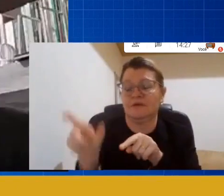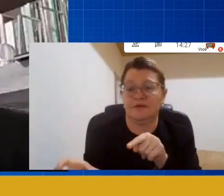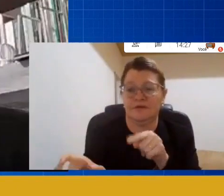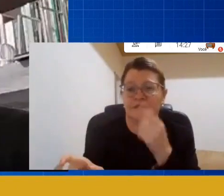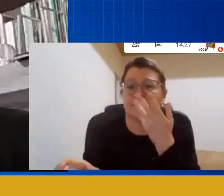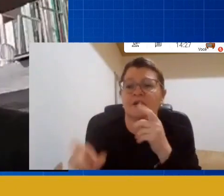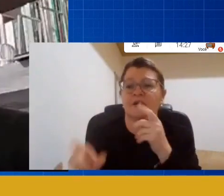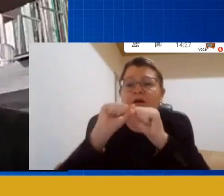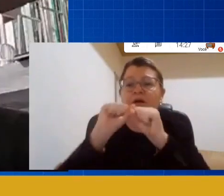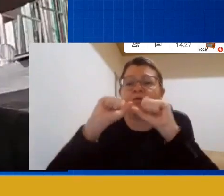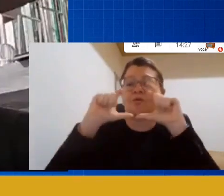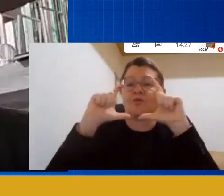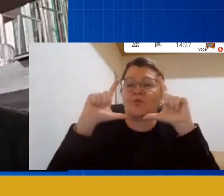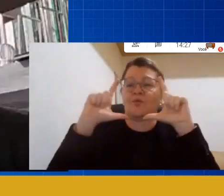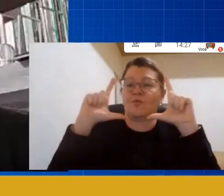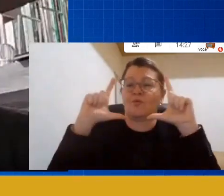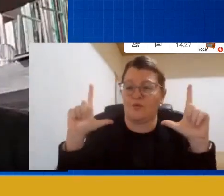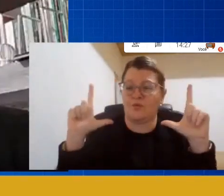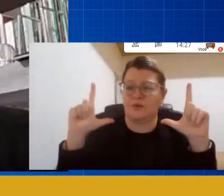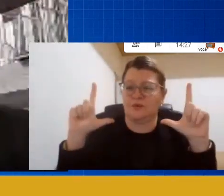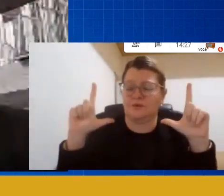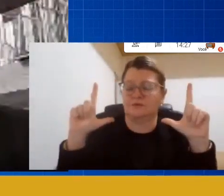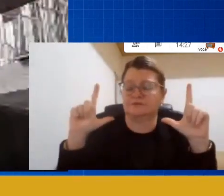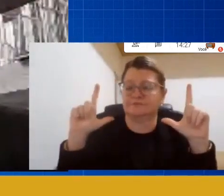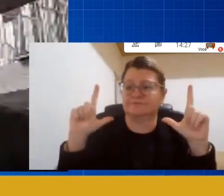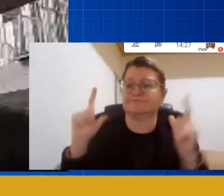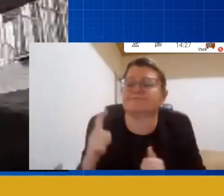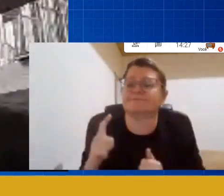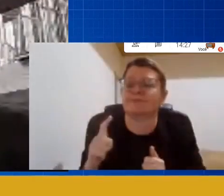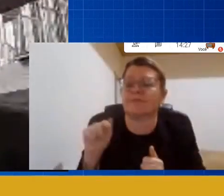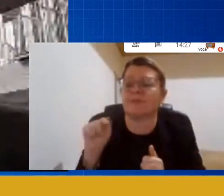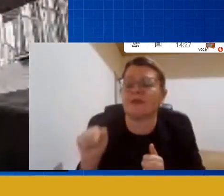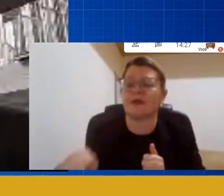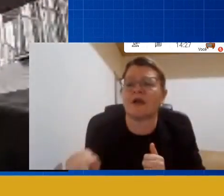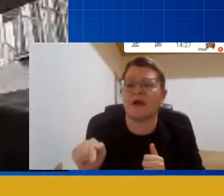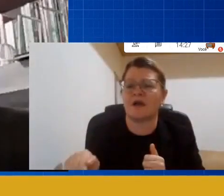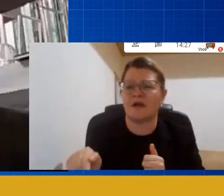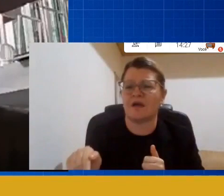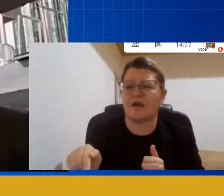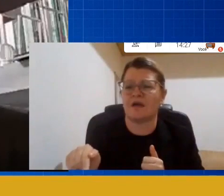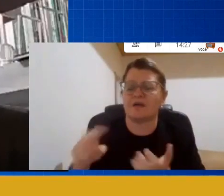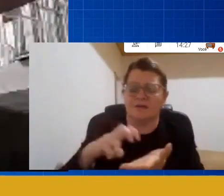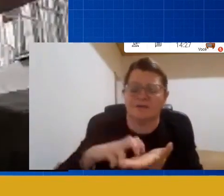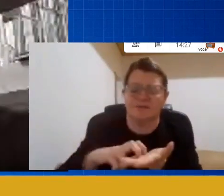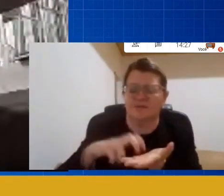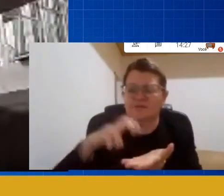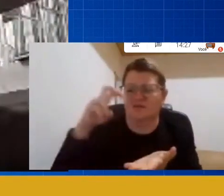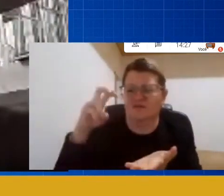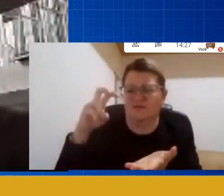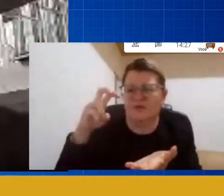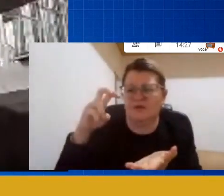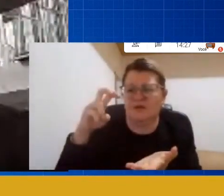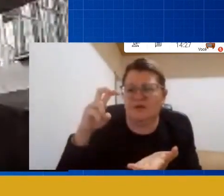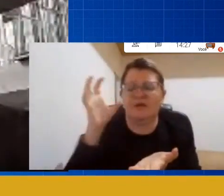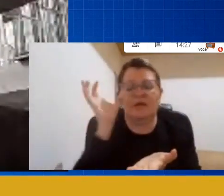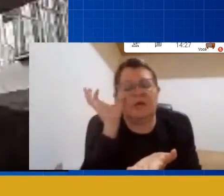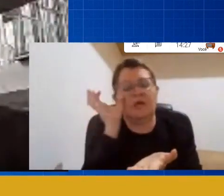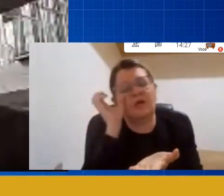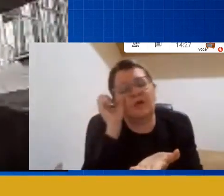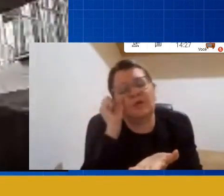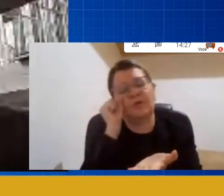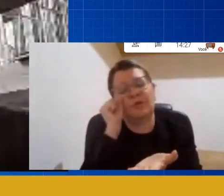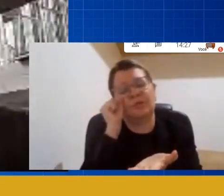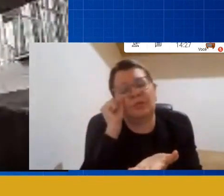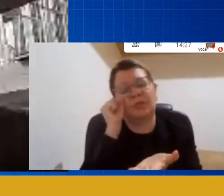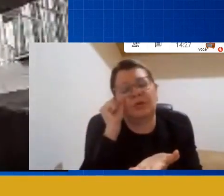se eu não permito que essa criança se estenda na cama a manhã toda porque está dormindo muito tarde, se eu